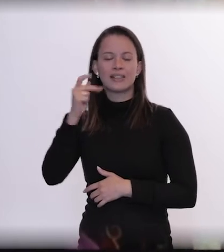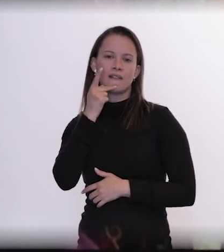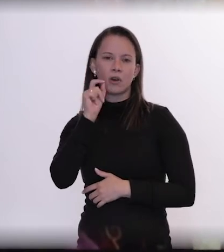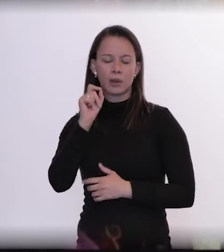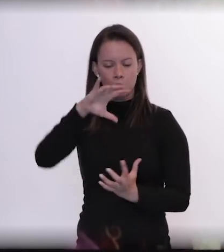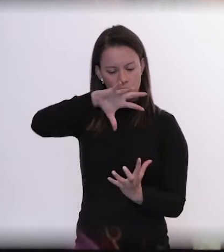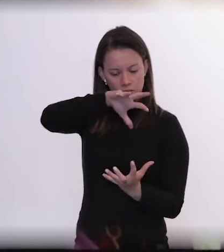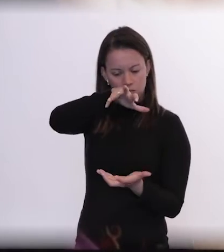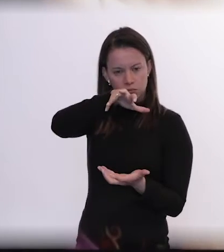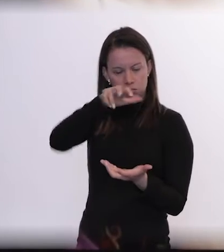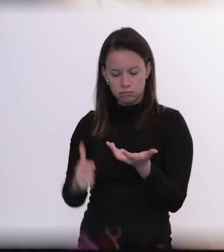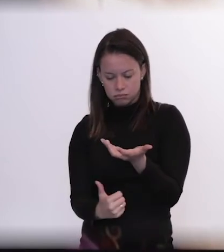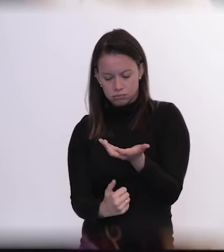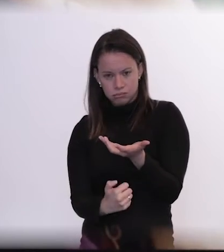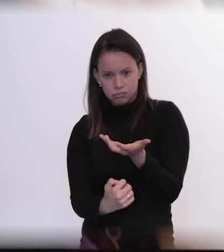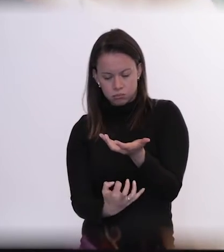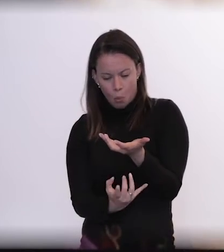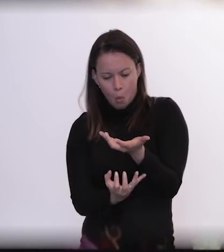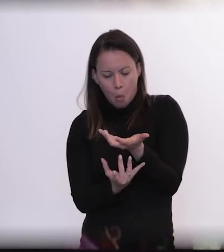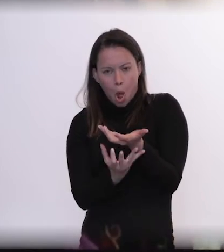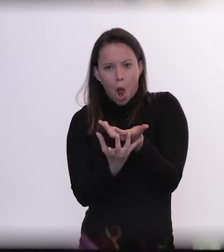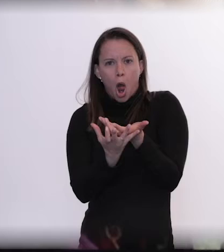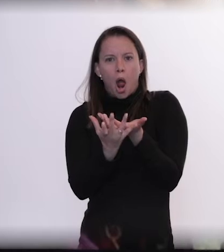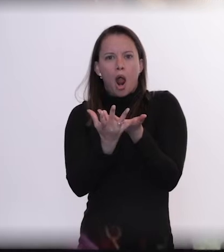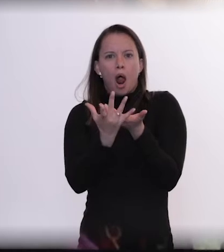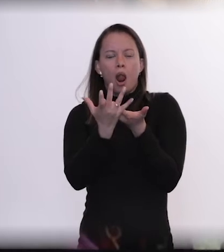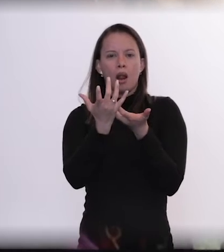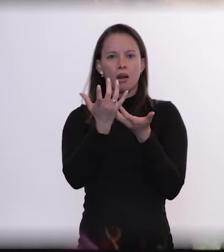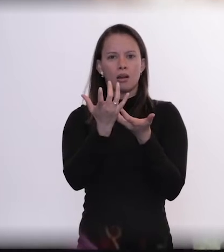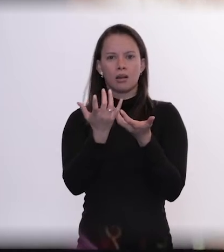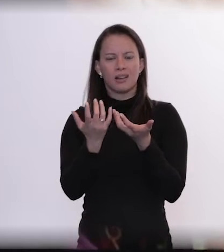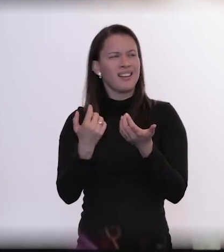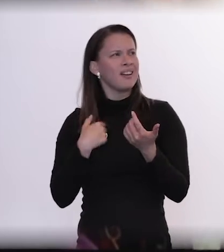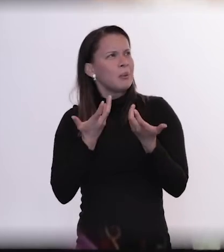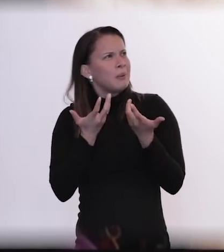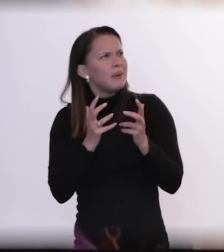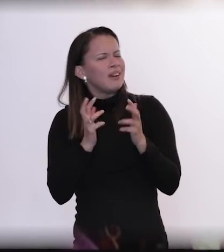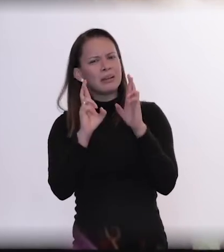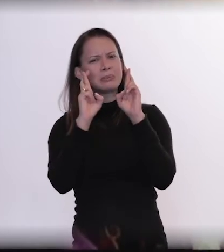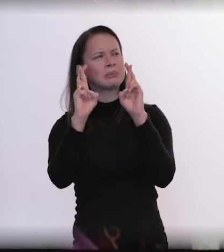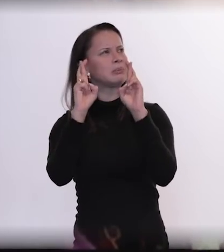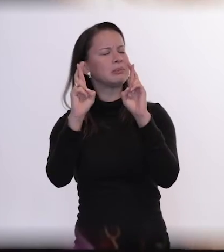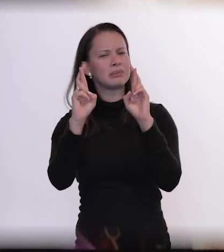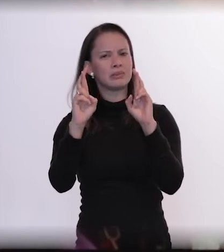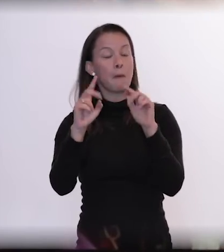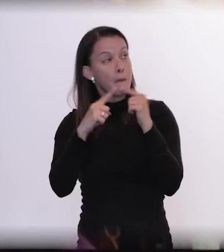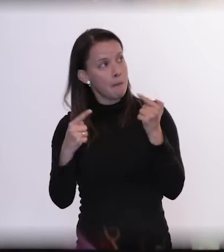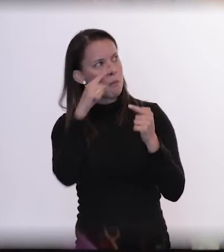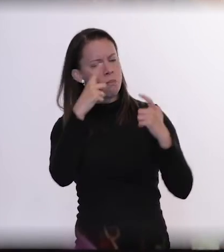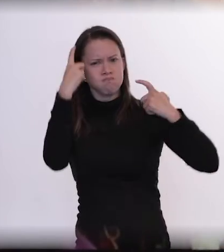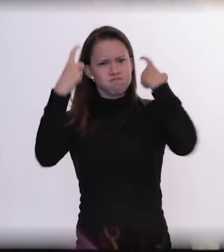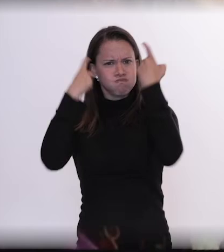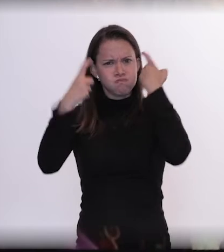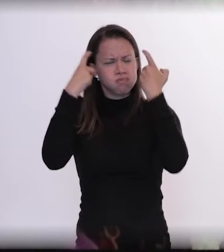chamas e eu não quero a esperança de vocês, eu quero que vocês entrem em pânico porque nossa casa está